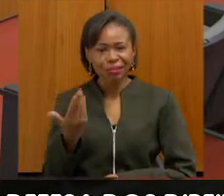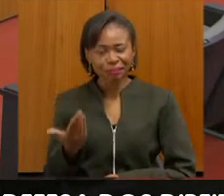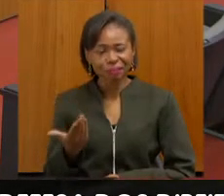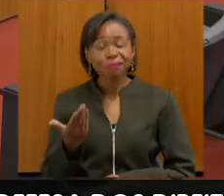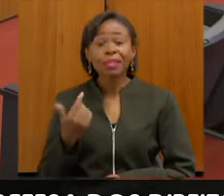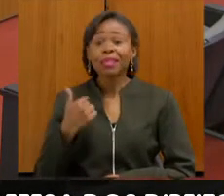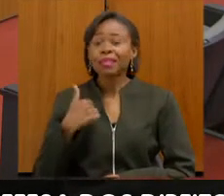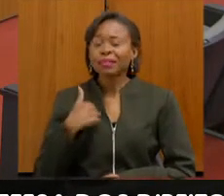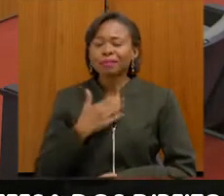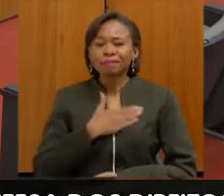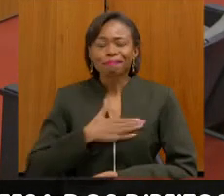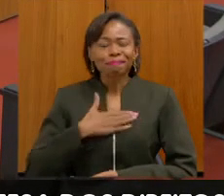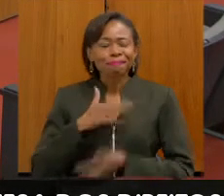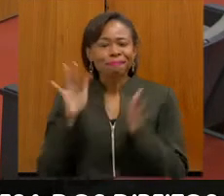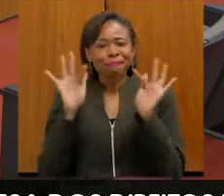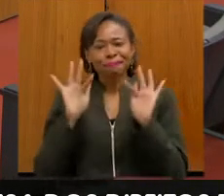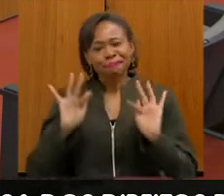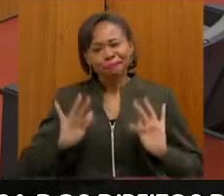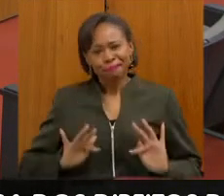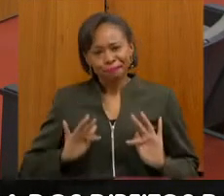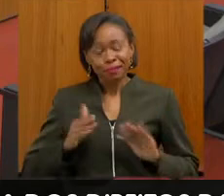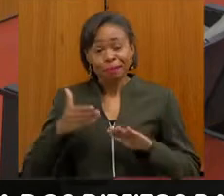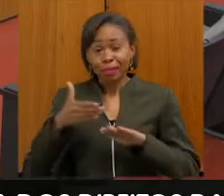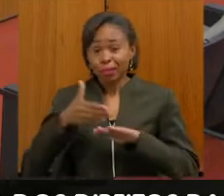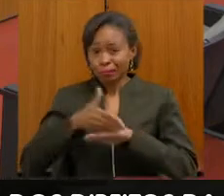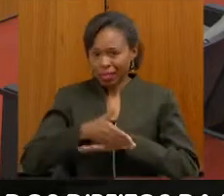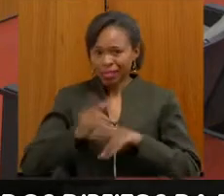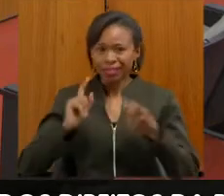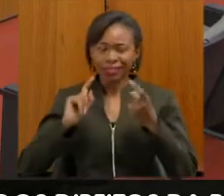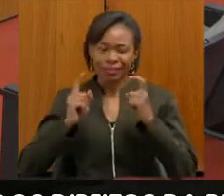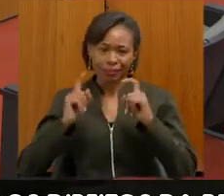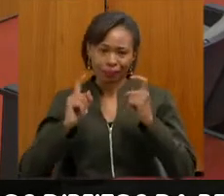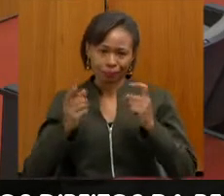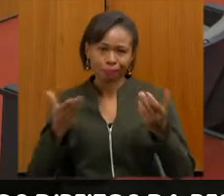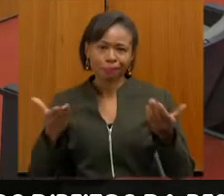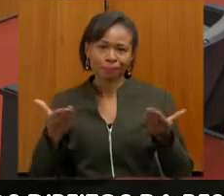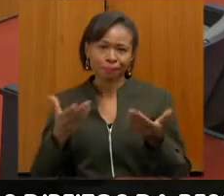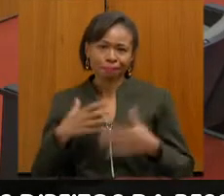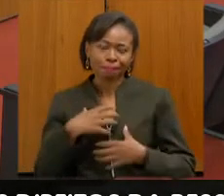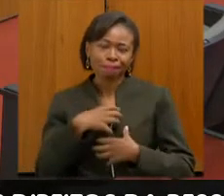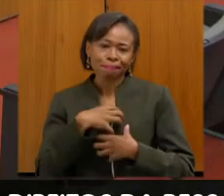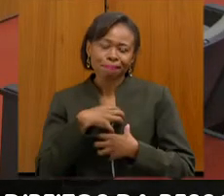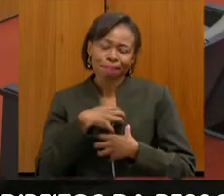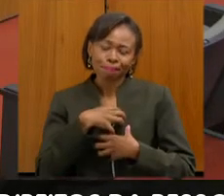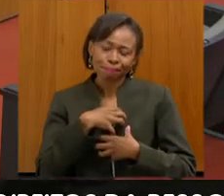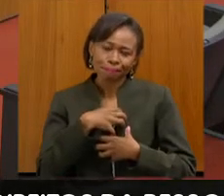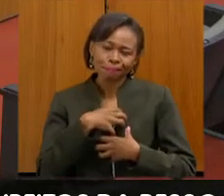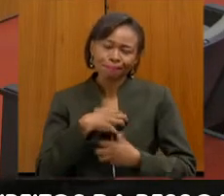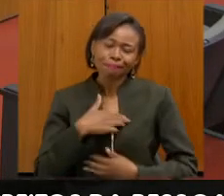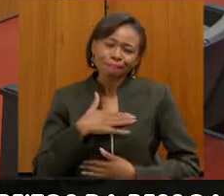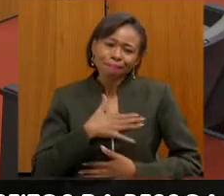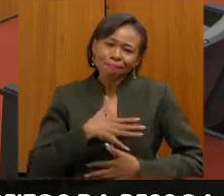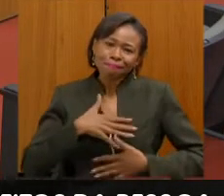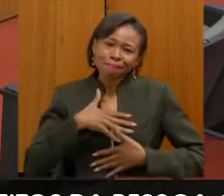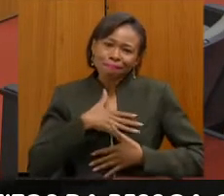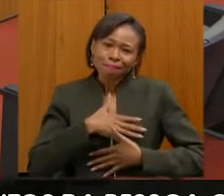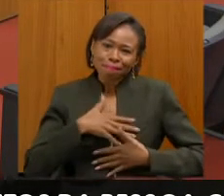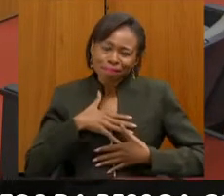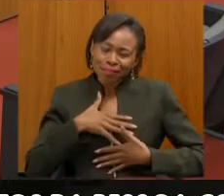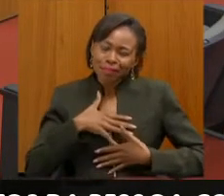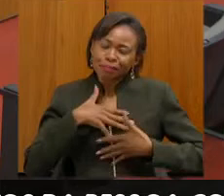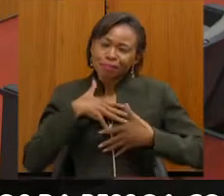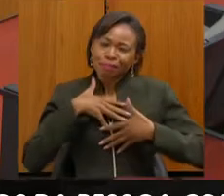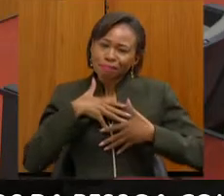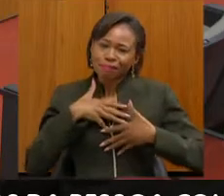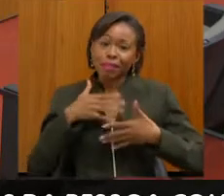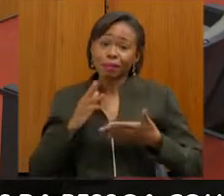dizer que estou muito feliz de participar da reunião, e sinto muito honrada de poder estar